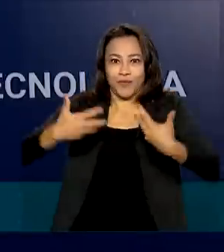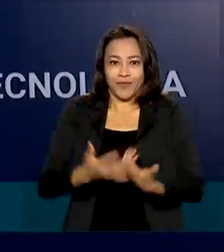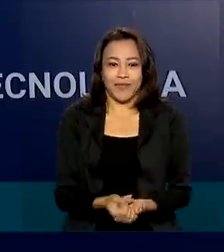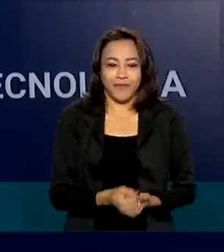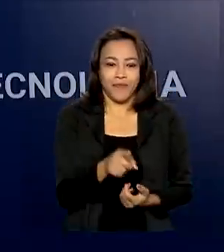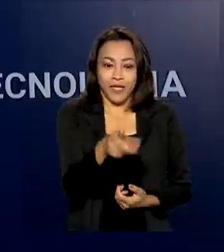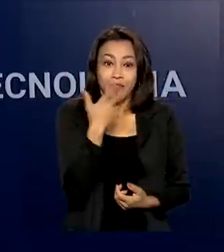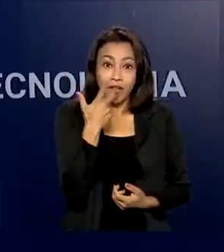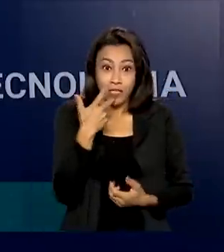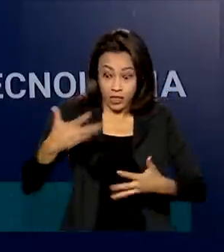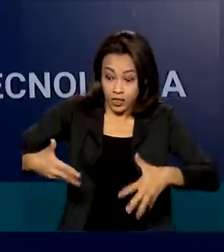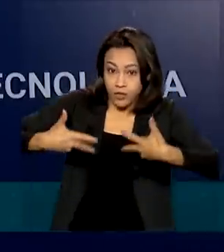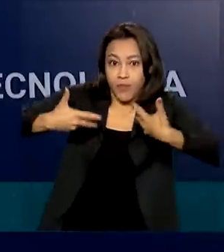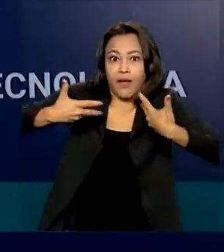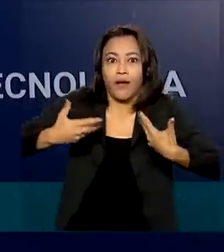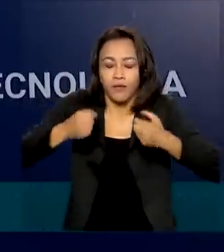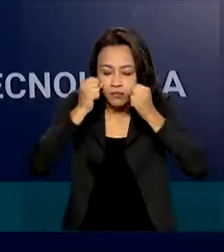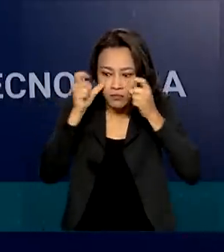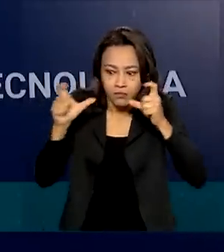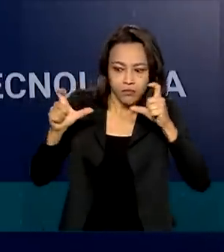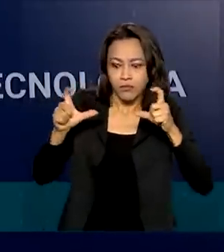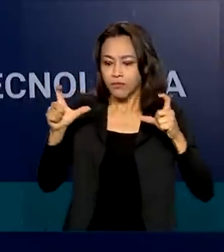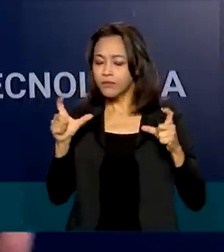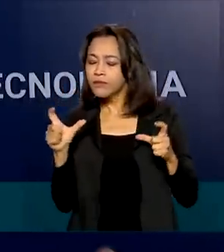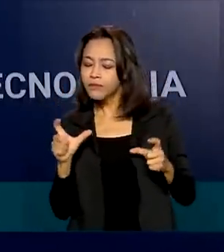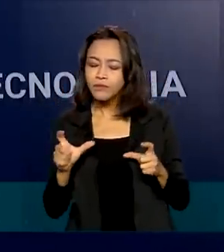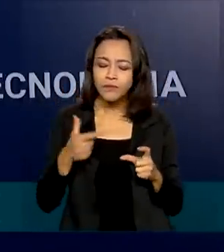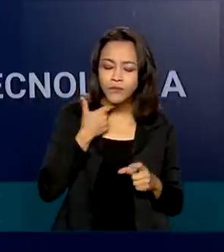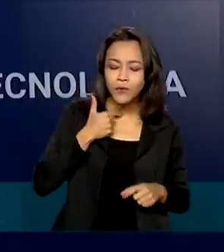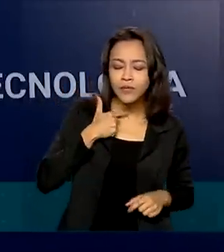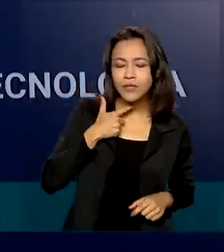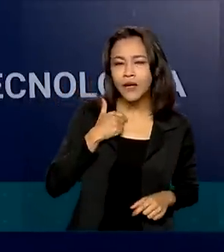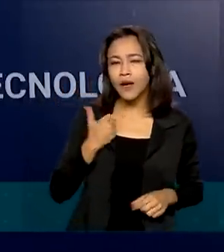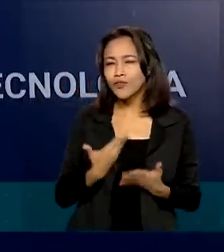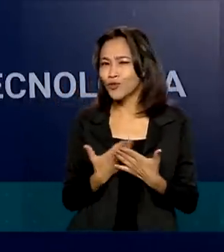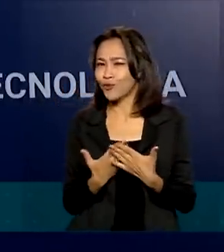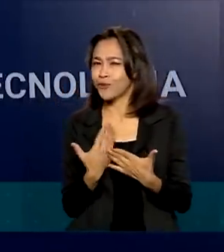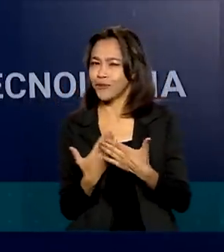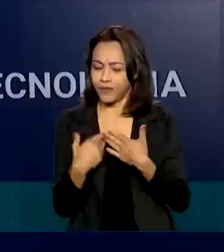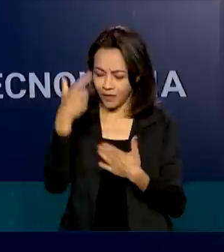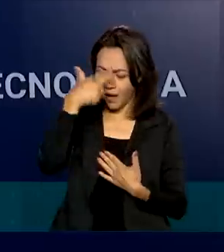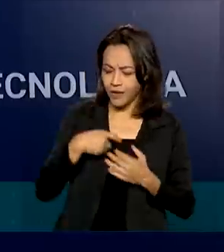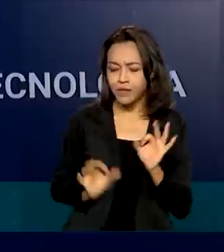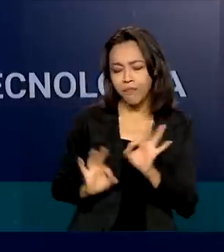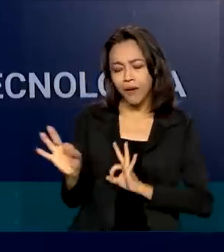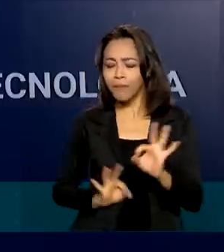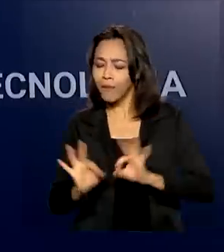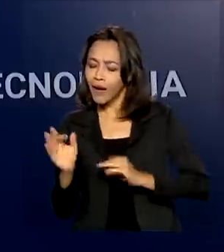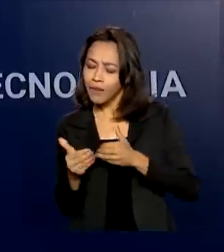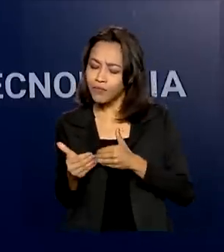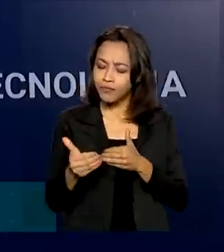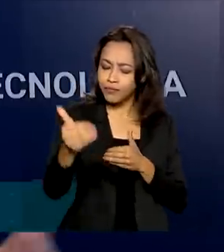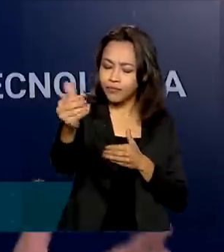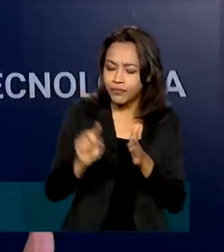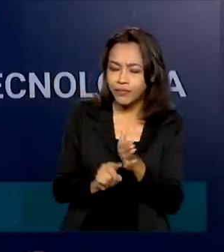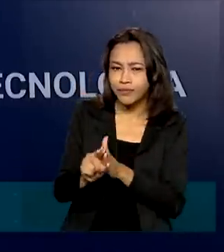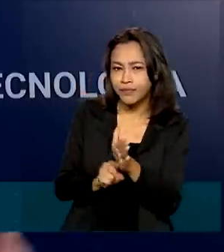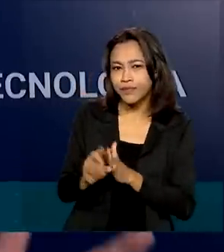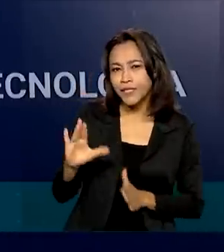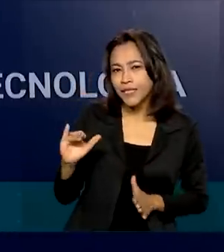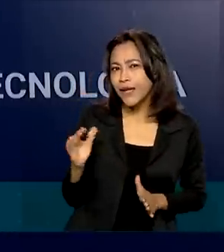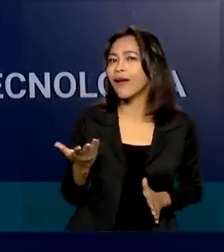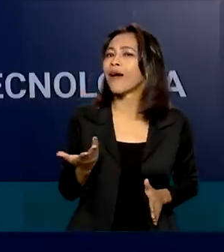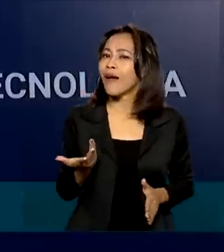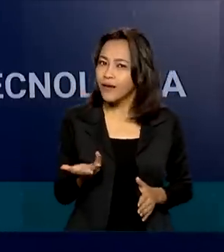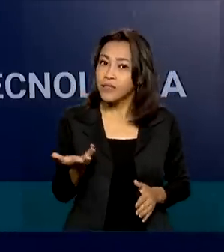desperta o interesse inicialmente, mas depois desperta a vontade de estudar, se preparar para uma carreira e com o